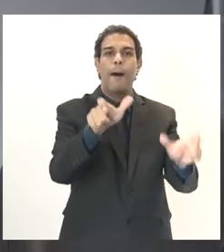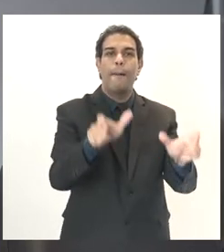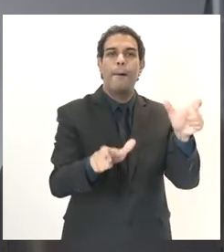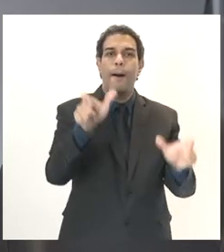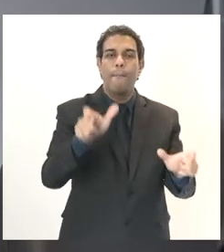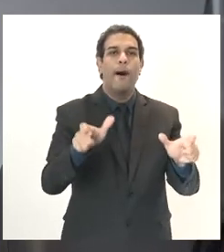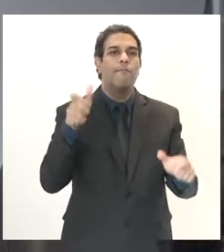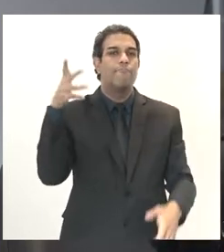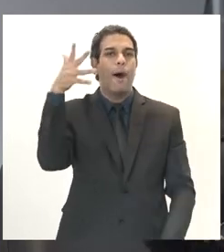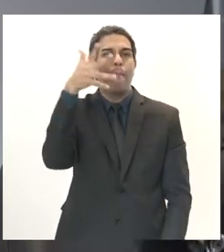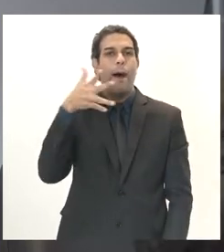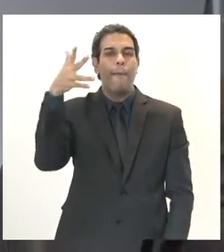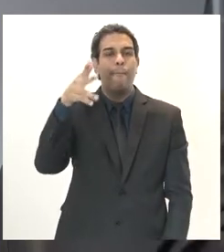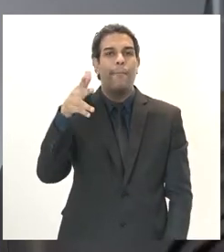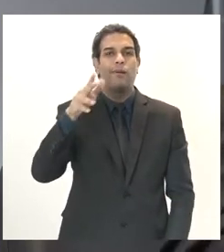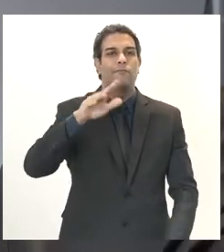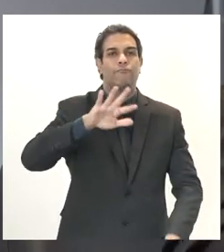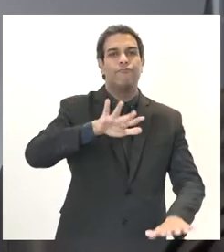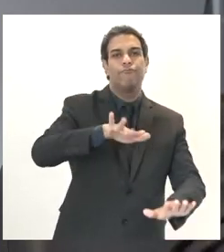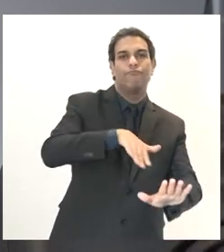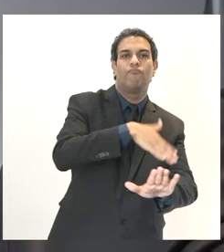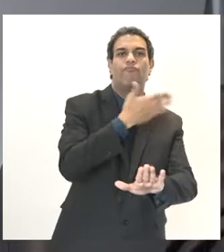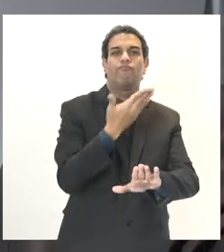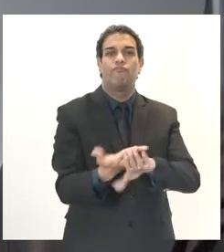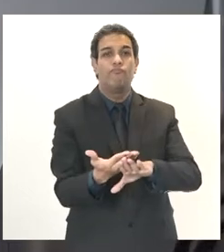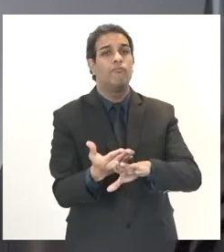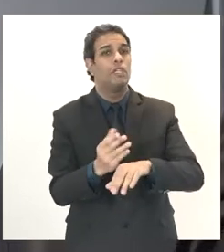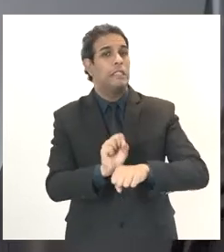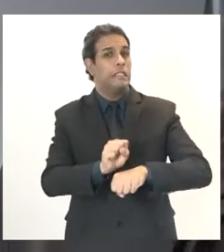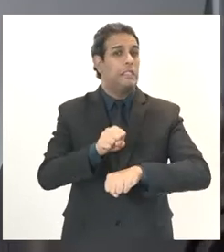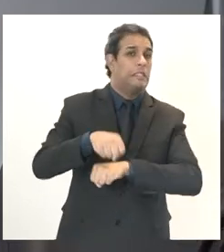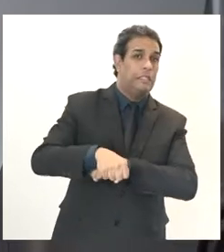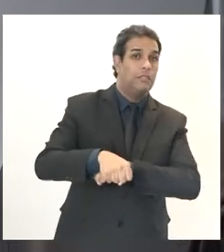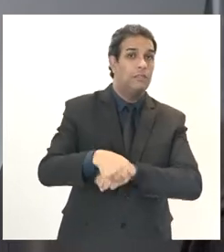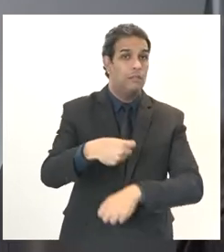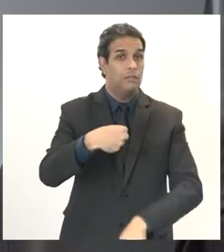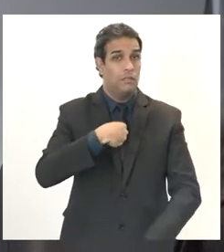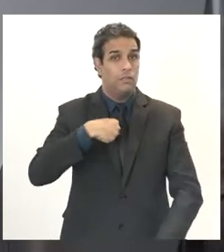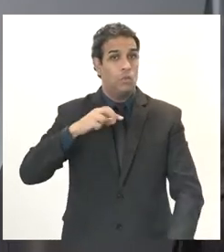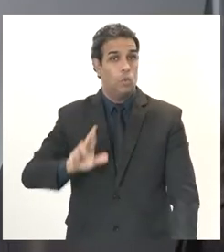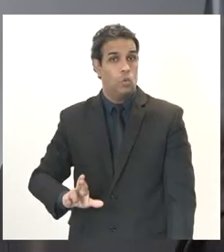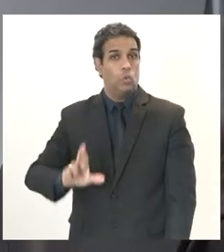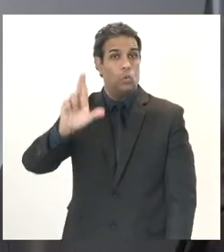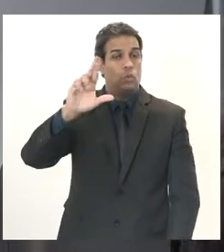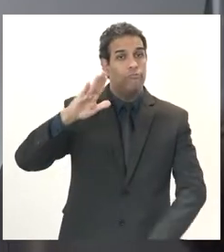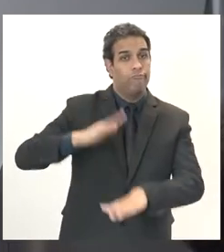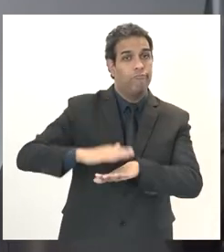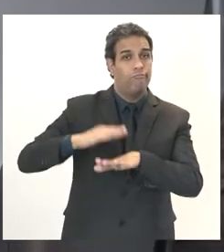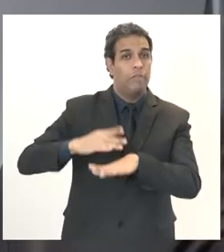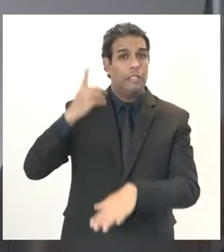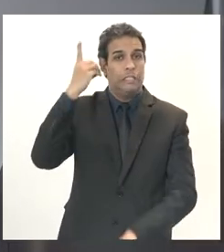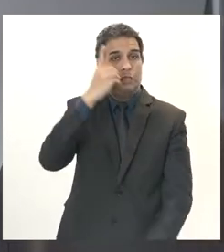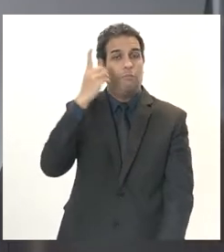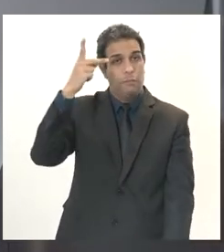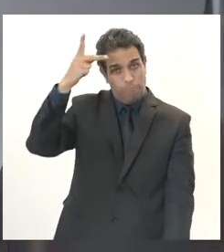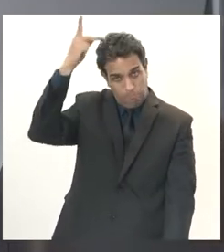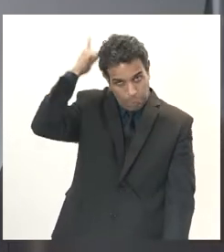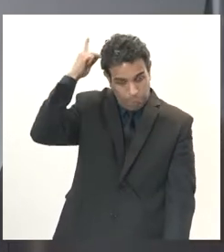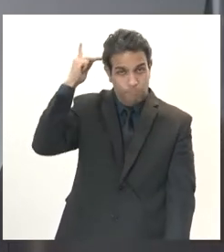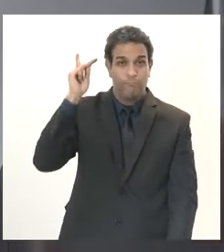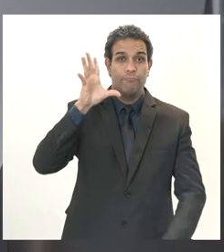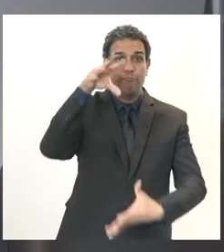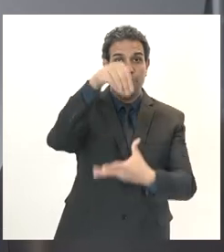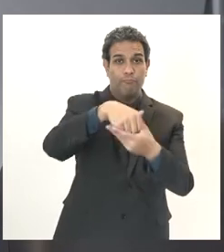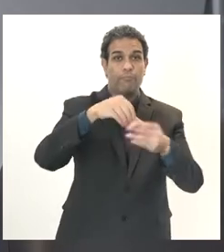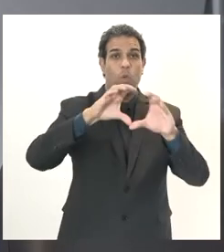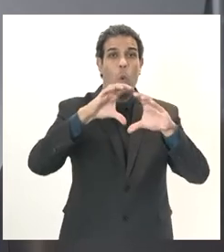mas é um seminário e eu estou representando eu deputado federal Paulo Ramos a comissão especial